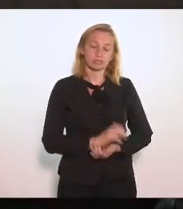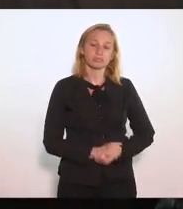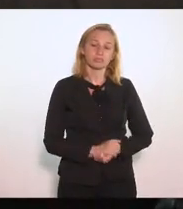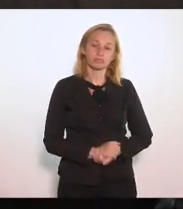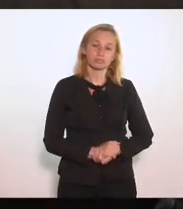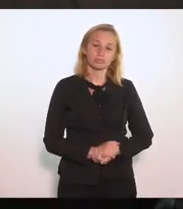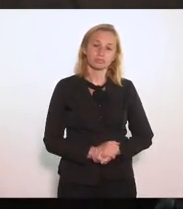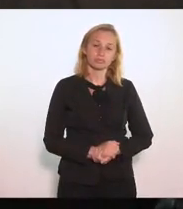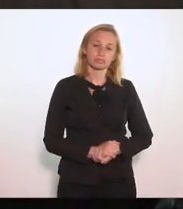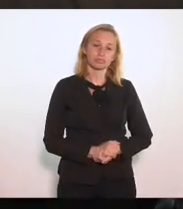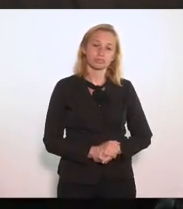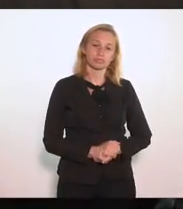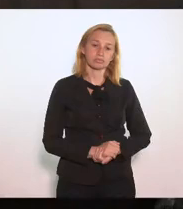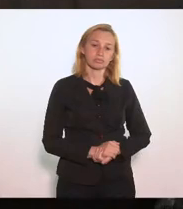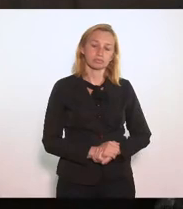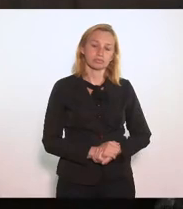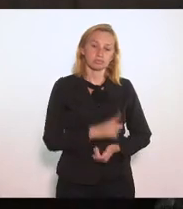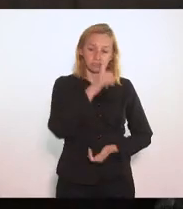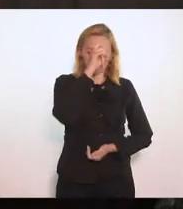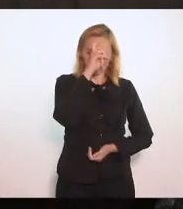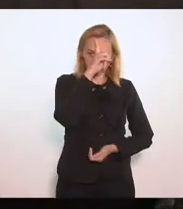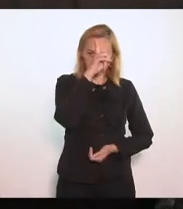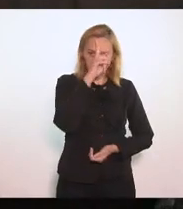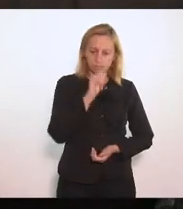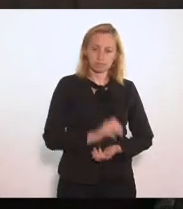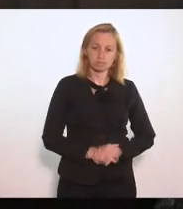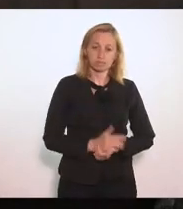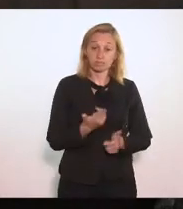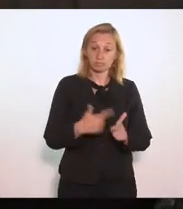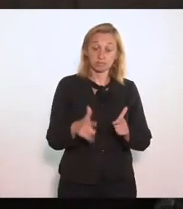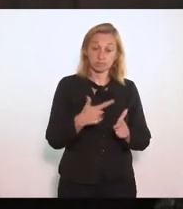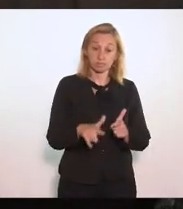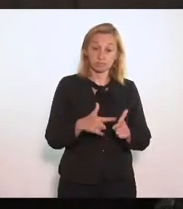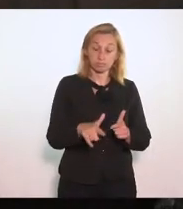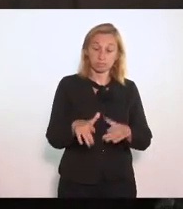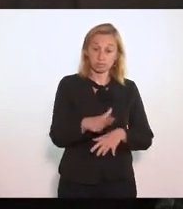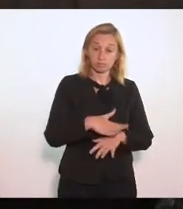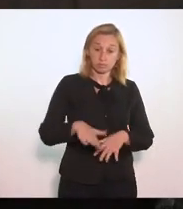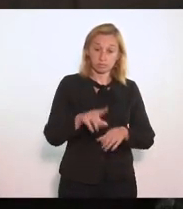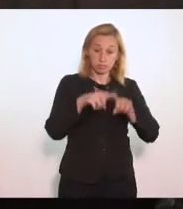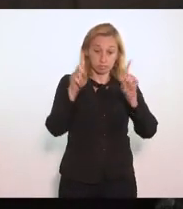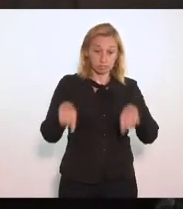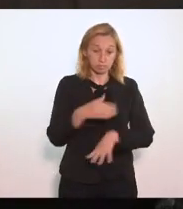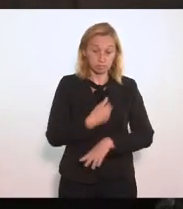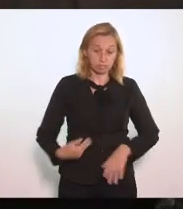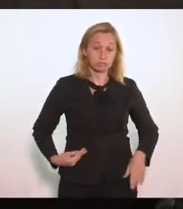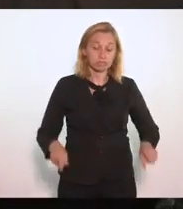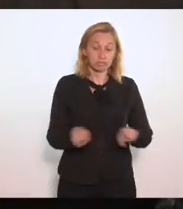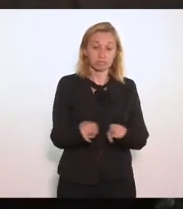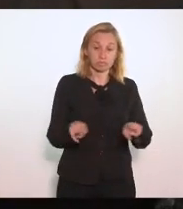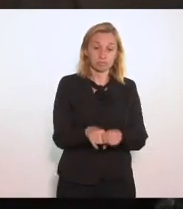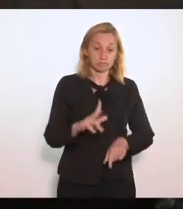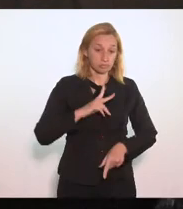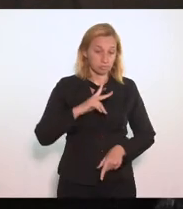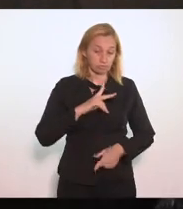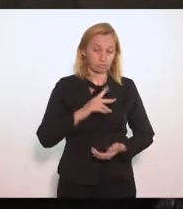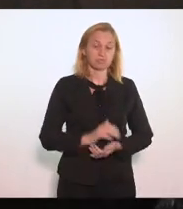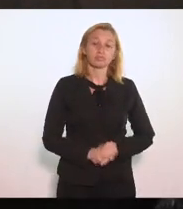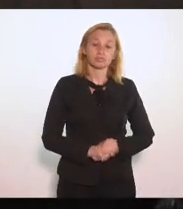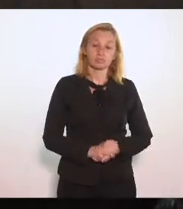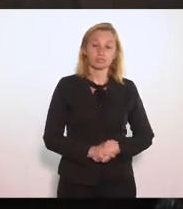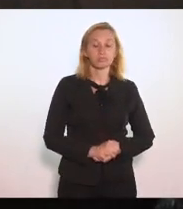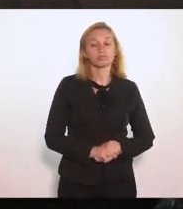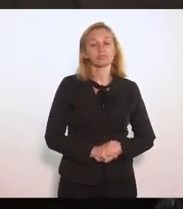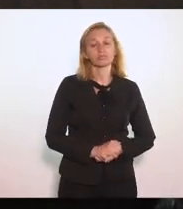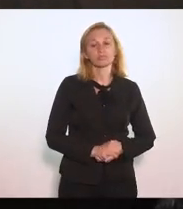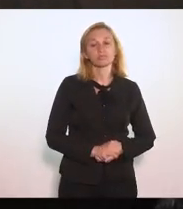Nas redes hospitalares Do setor público Tia Ju E do setor privado Público e privado